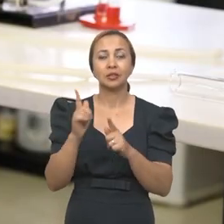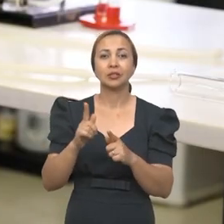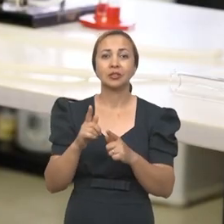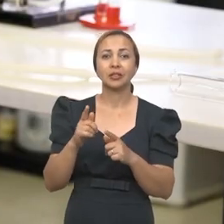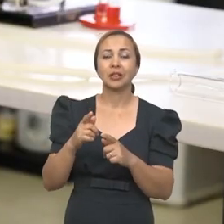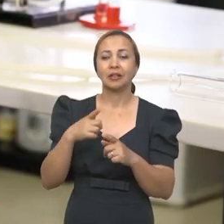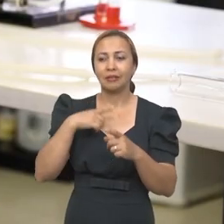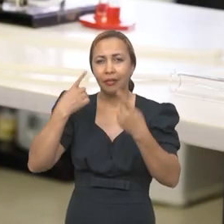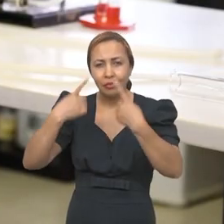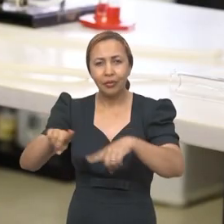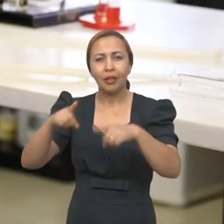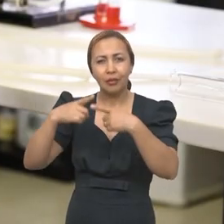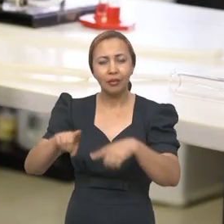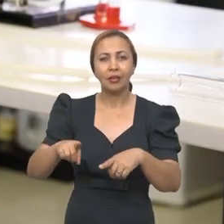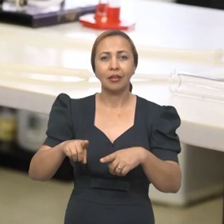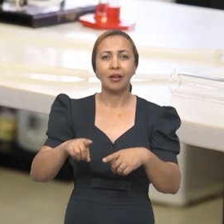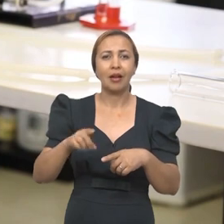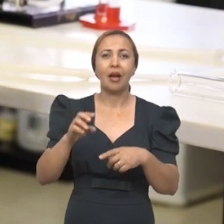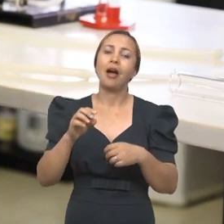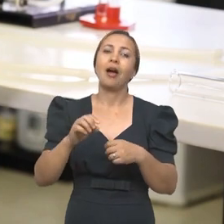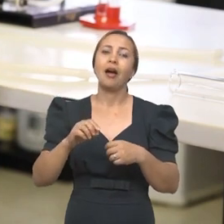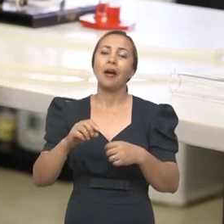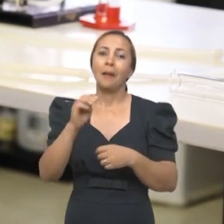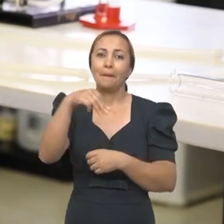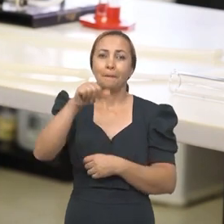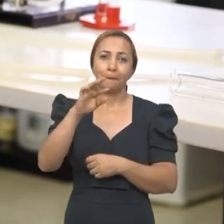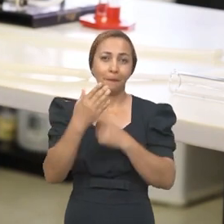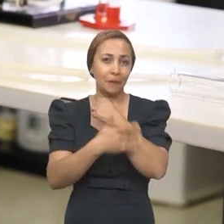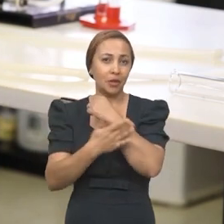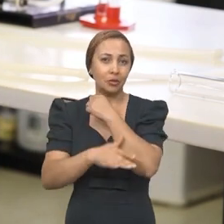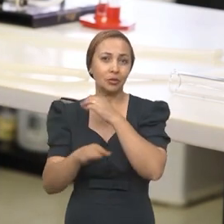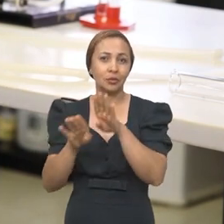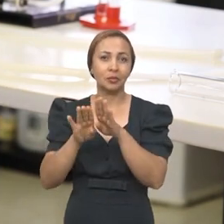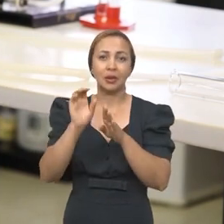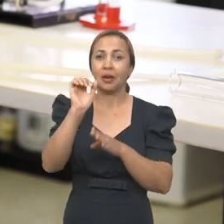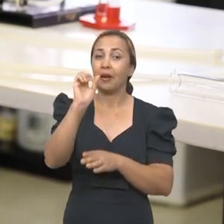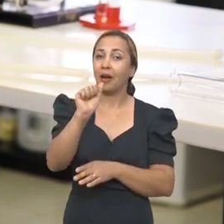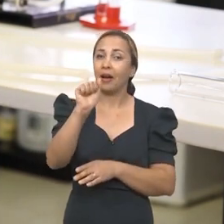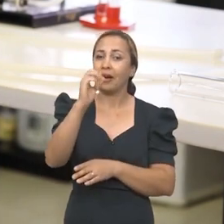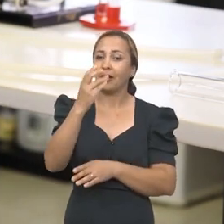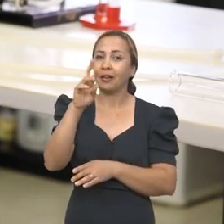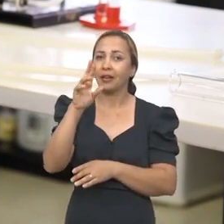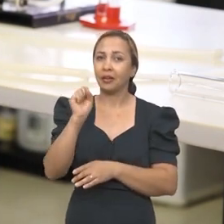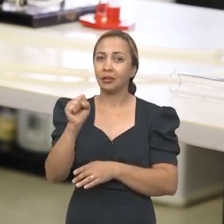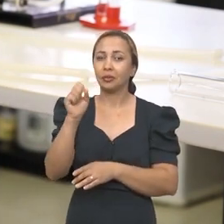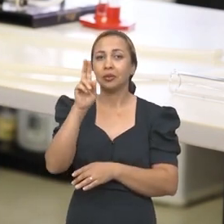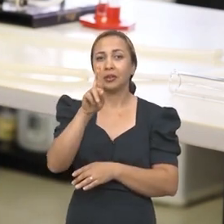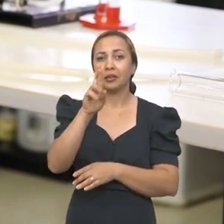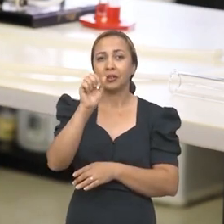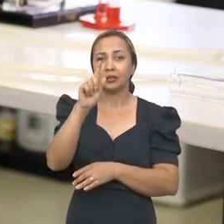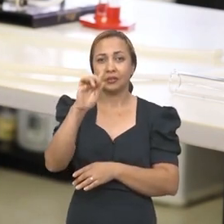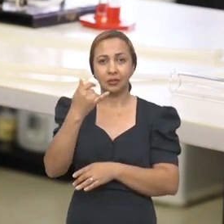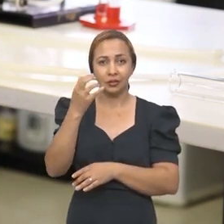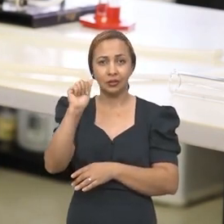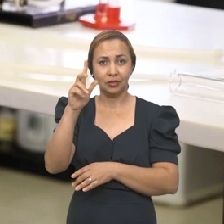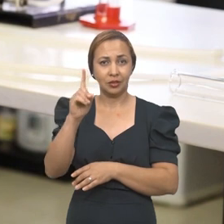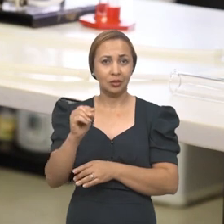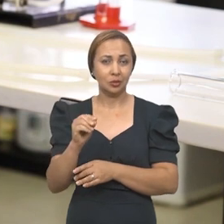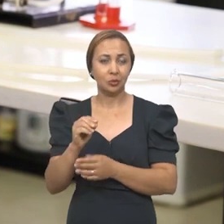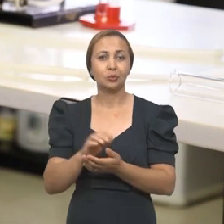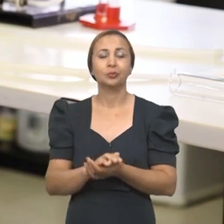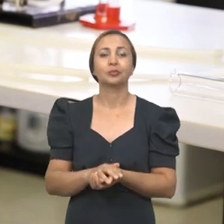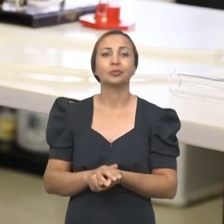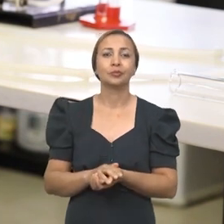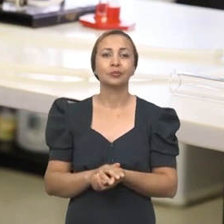generalista, que ataca a mandioca, mas também outras plantas, que é o acro rajado, que é bastante comum, que é o tetrânico